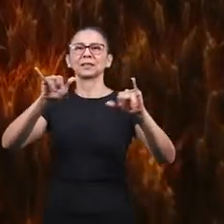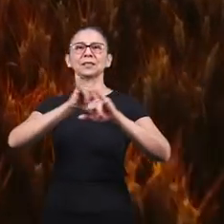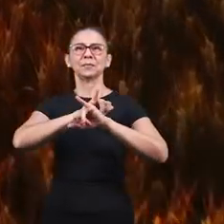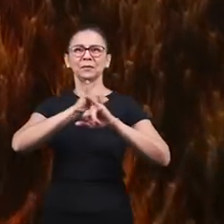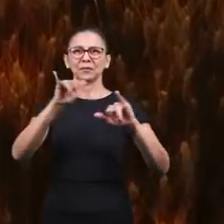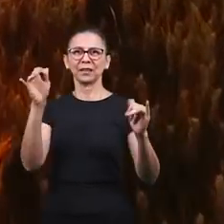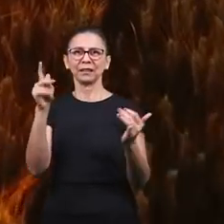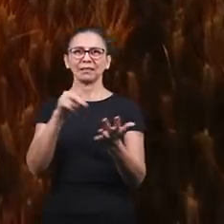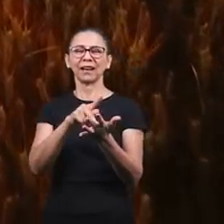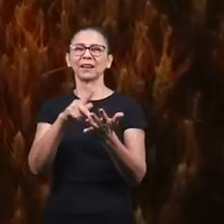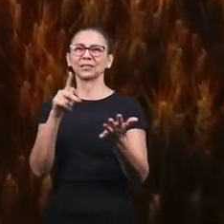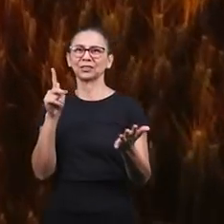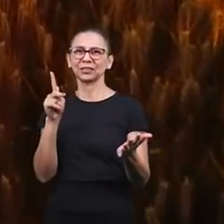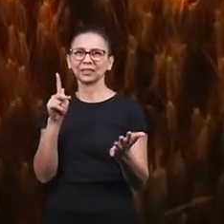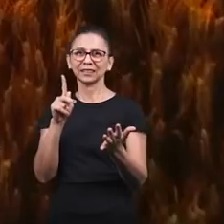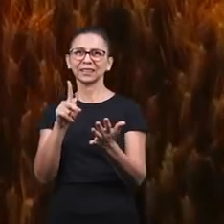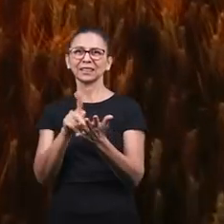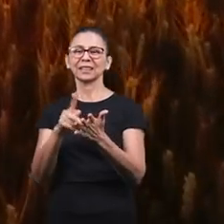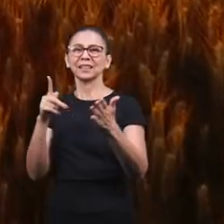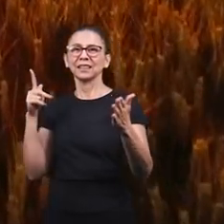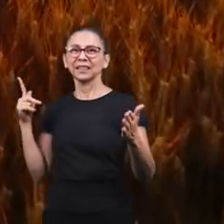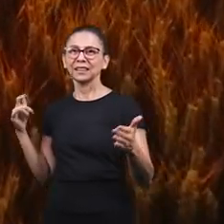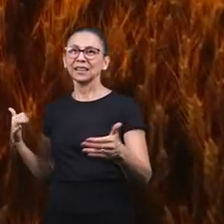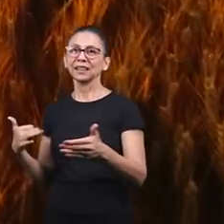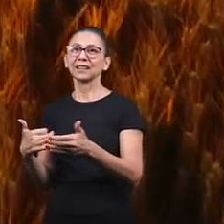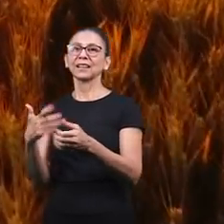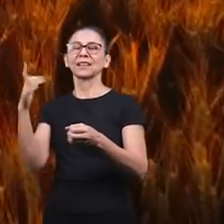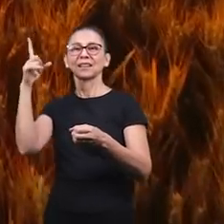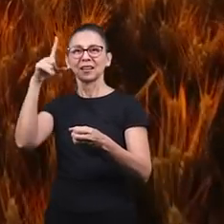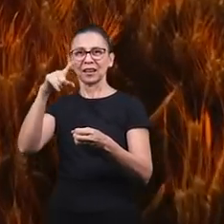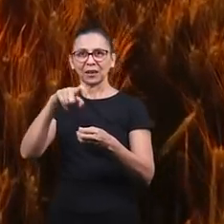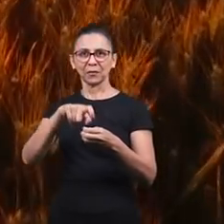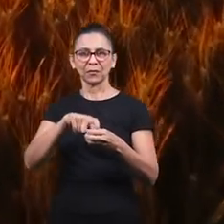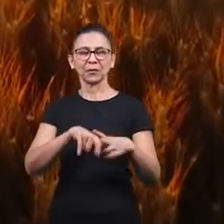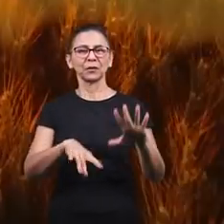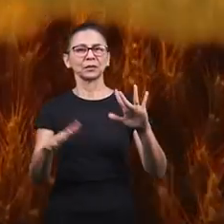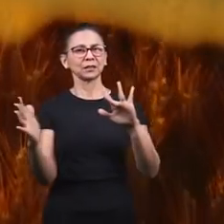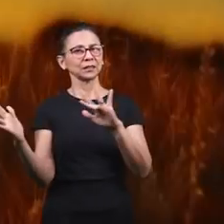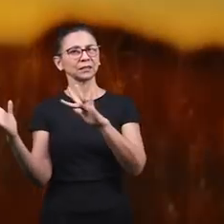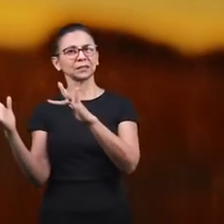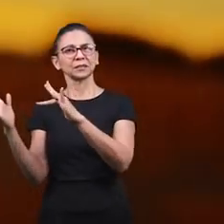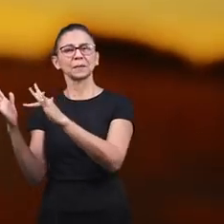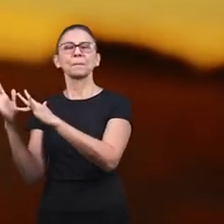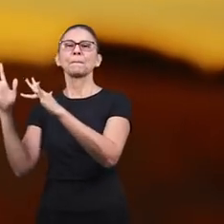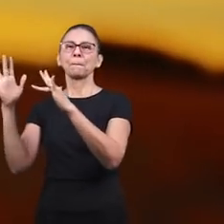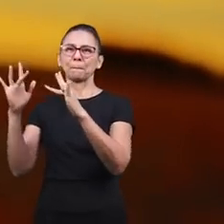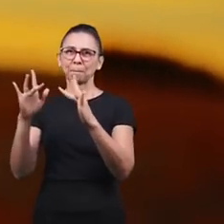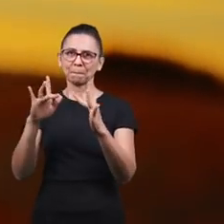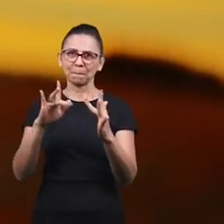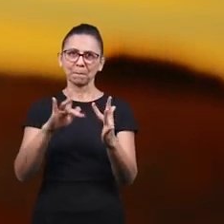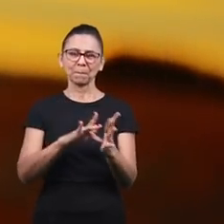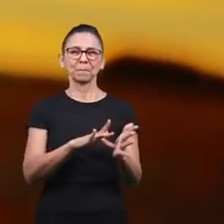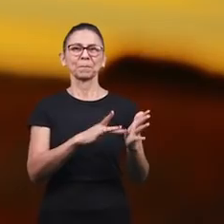até a vitória final Jesus,